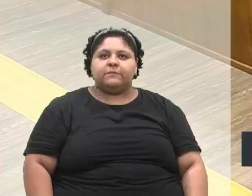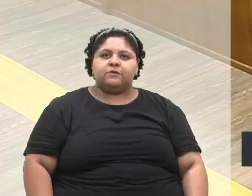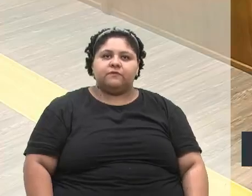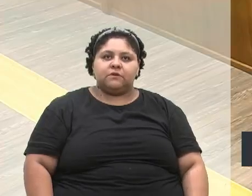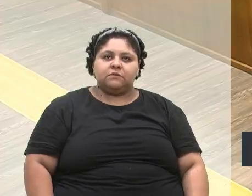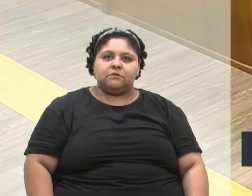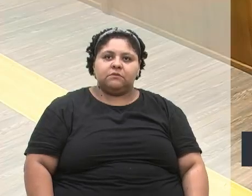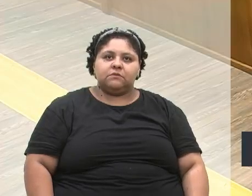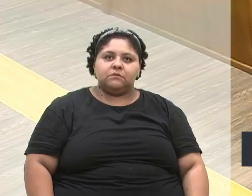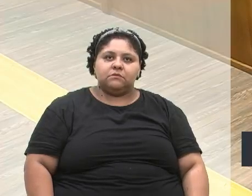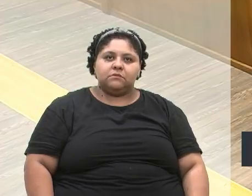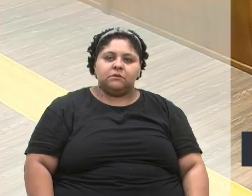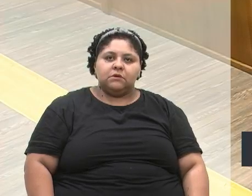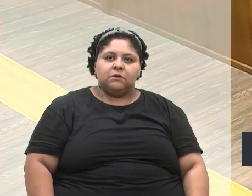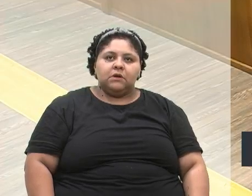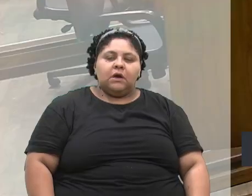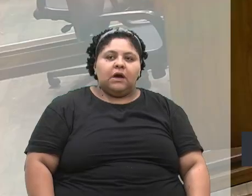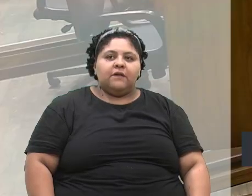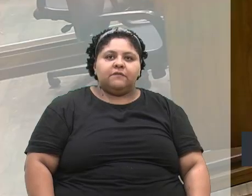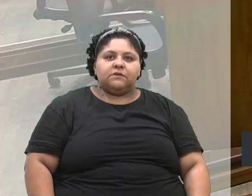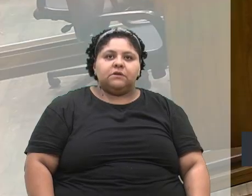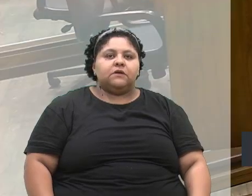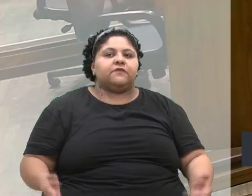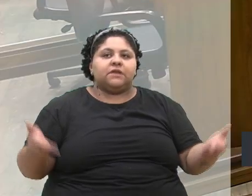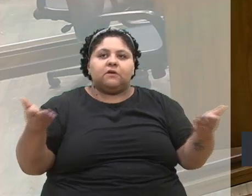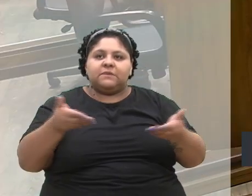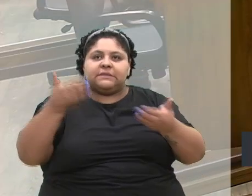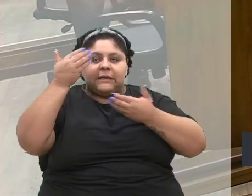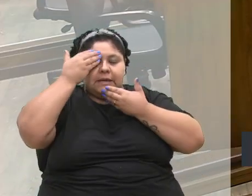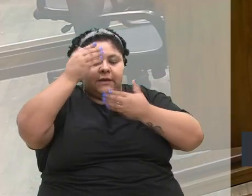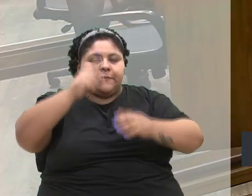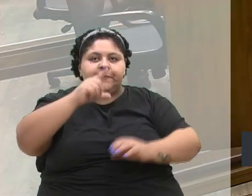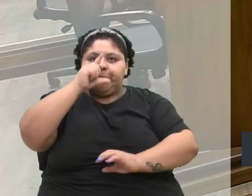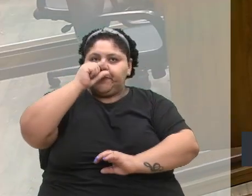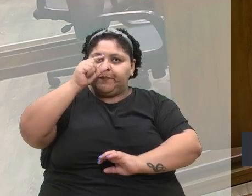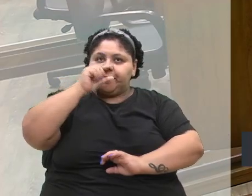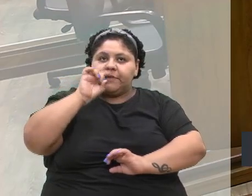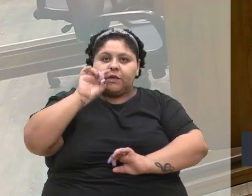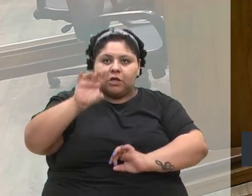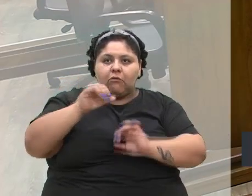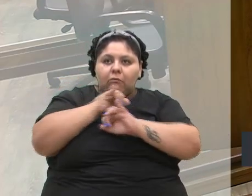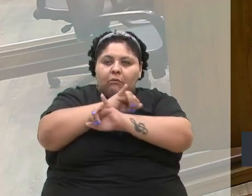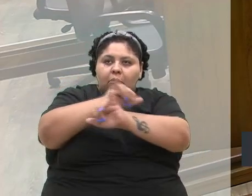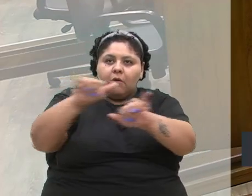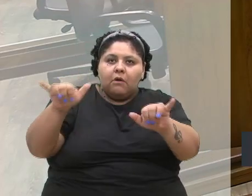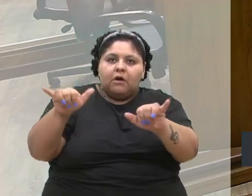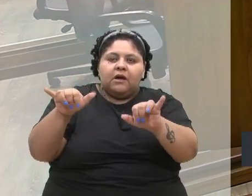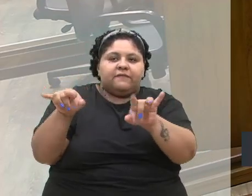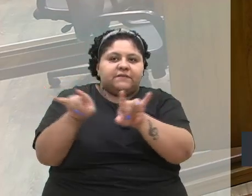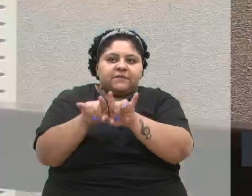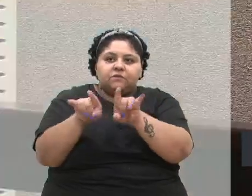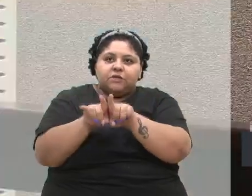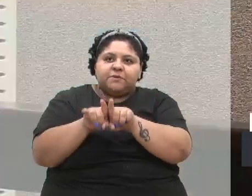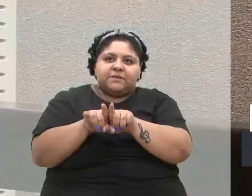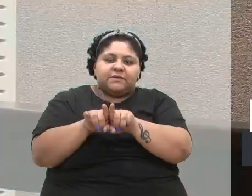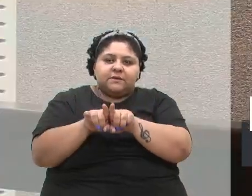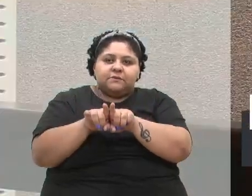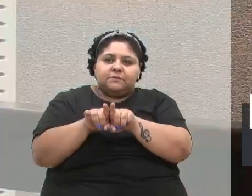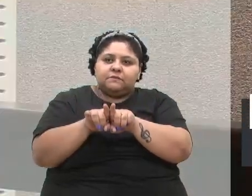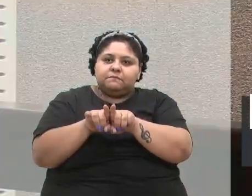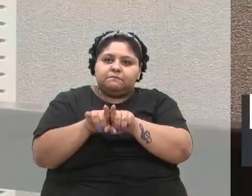Já de imediato, Verasca. Obrigado, vereador Fantinel. Eu só quero trazer uma notícia importante aqui para a comunidade caxiense.